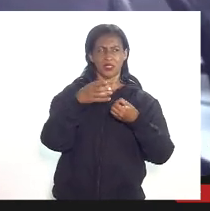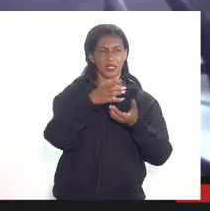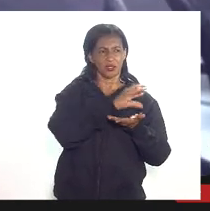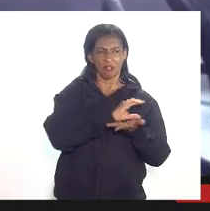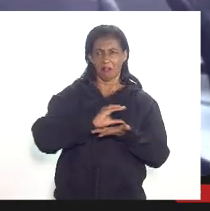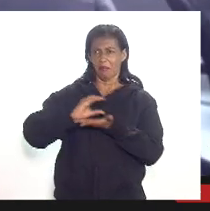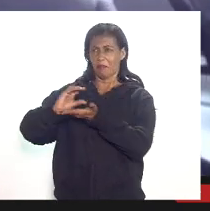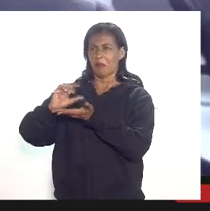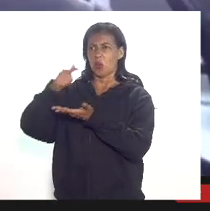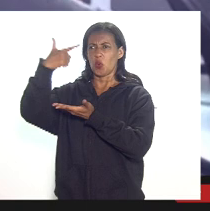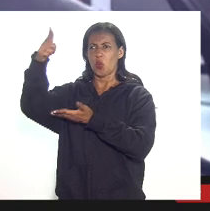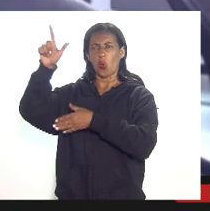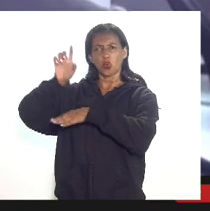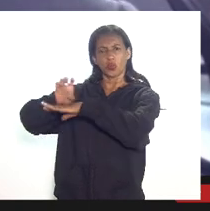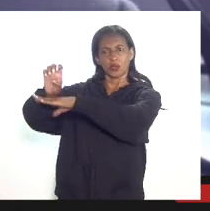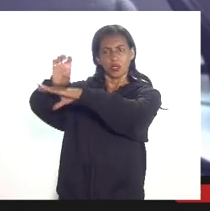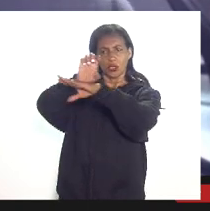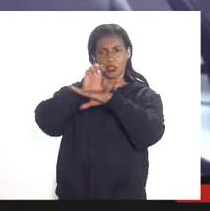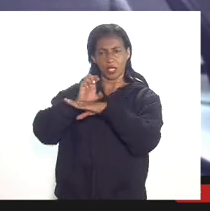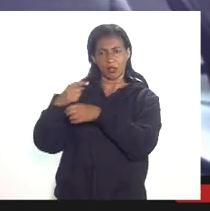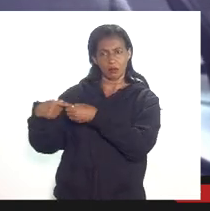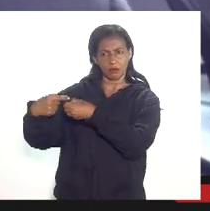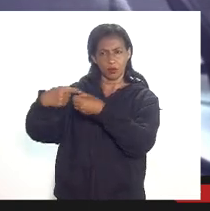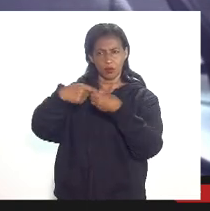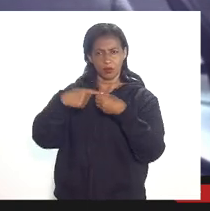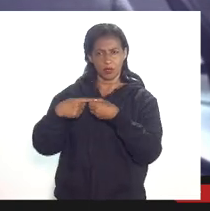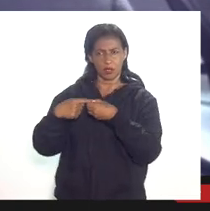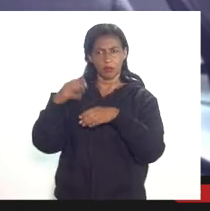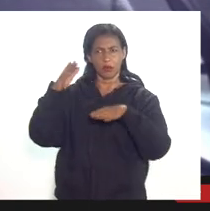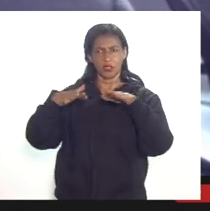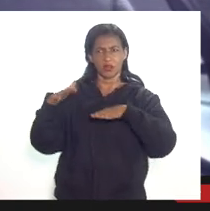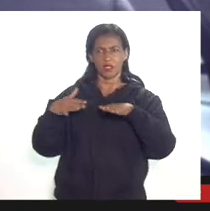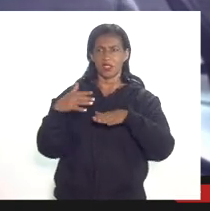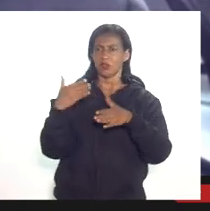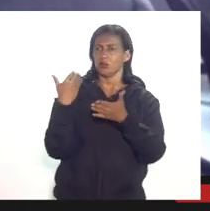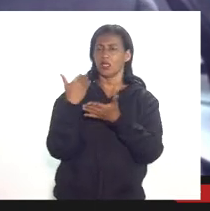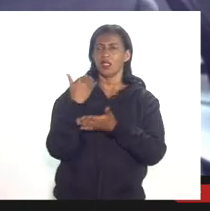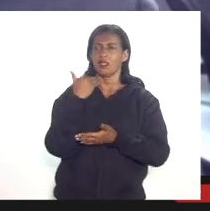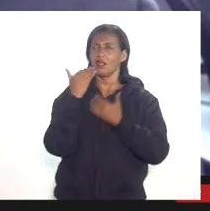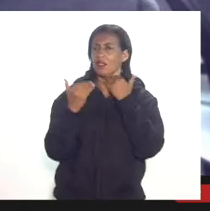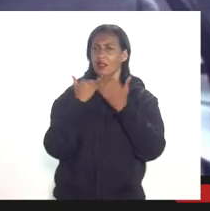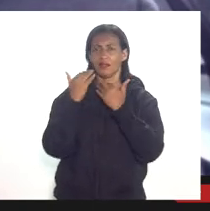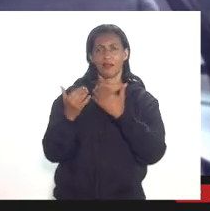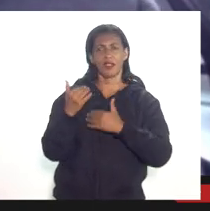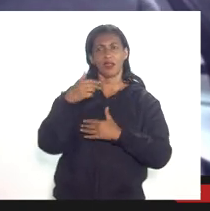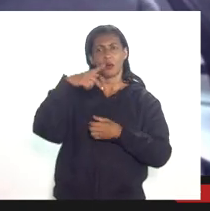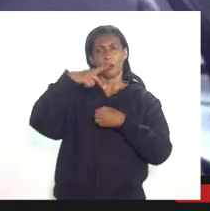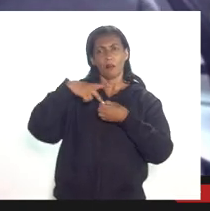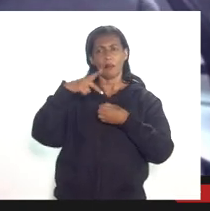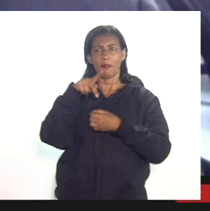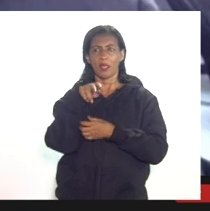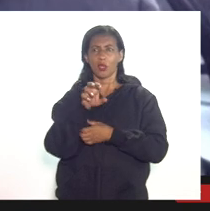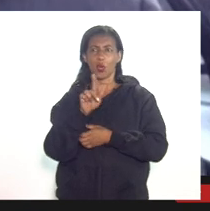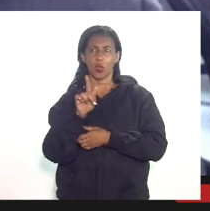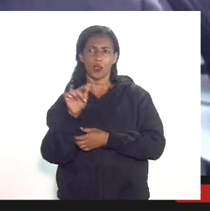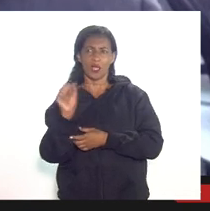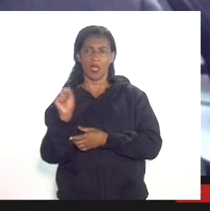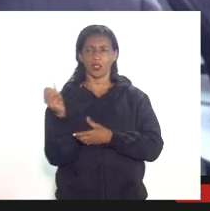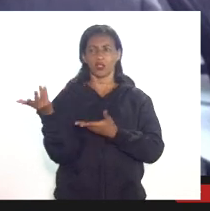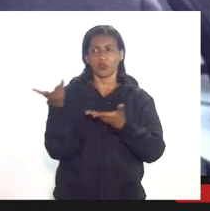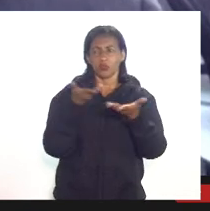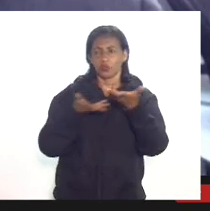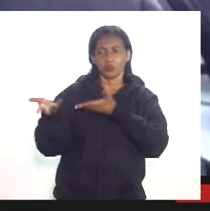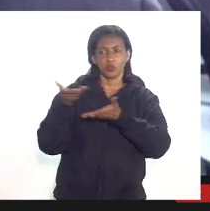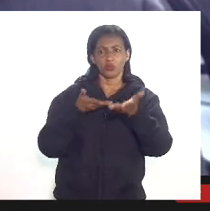projetos em outros estados e municípios às vezes em qualquer relação com petróleo e gás e se a gente for ler a regulamentação da ANP sobre